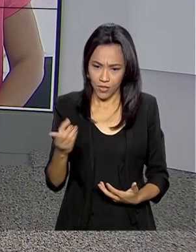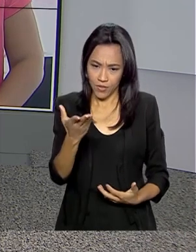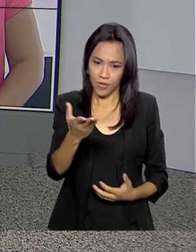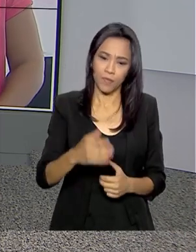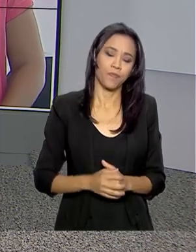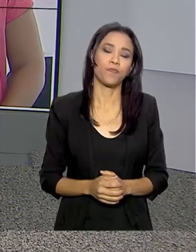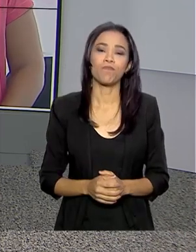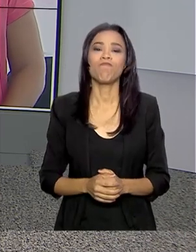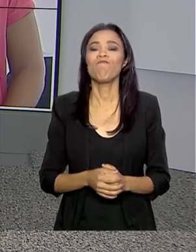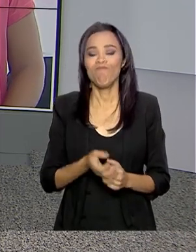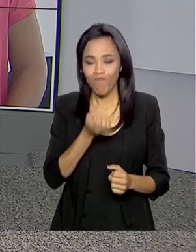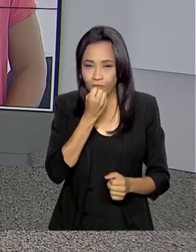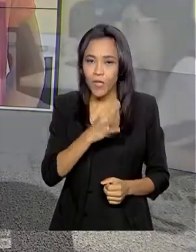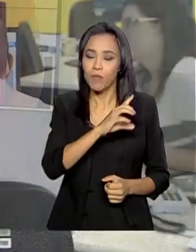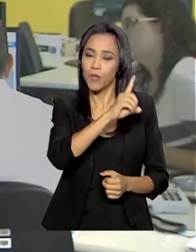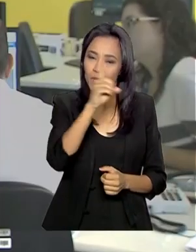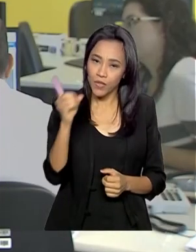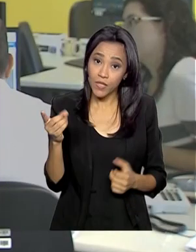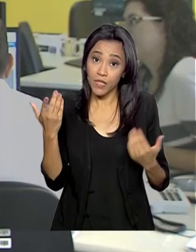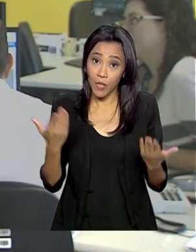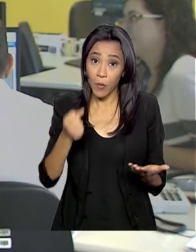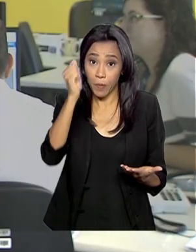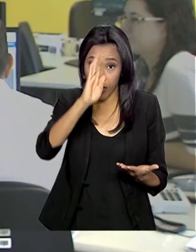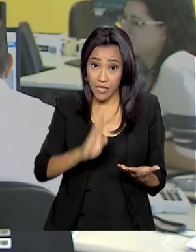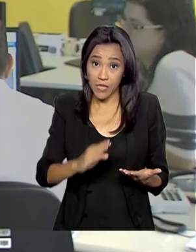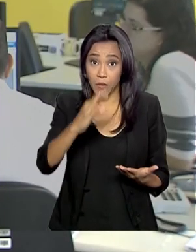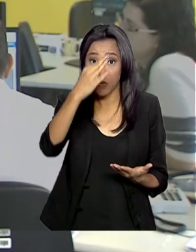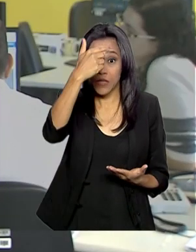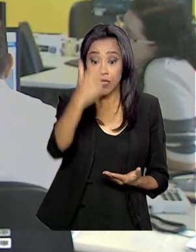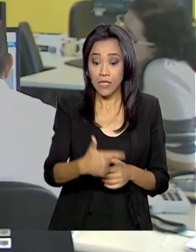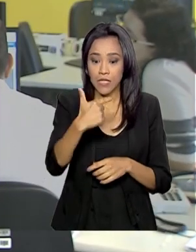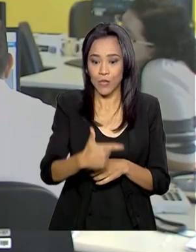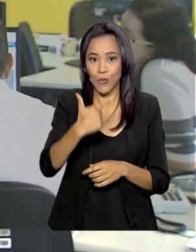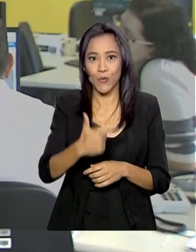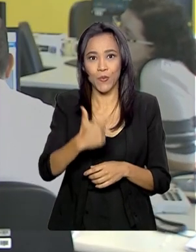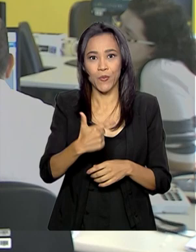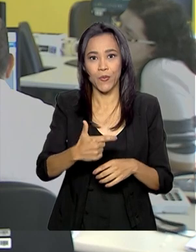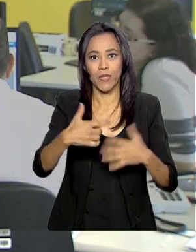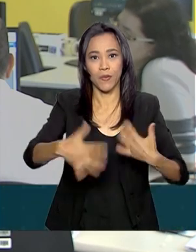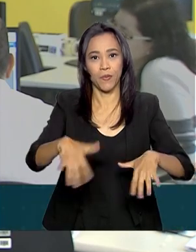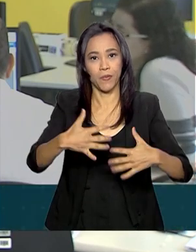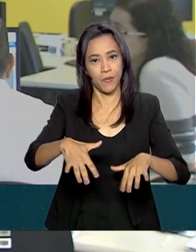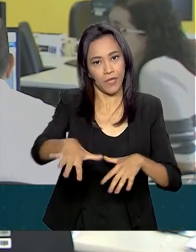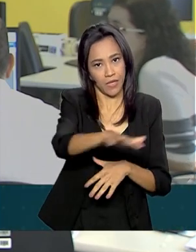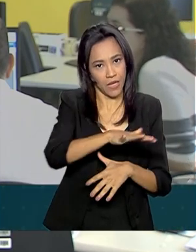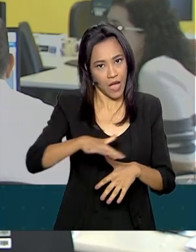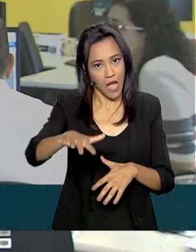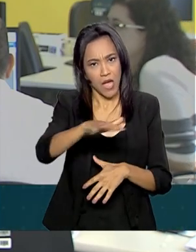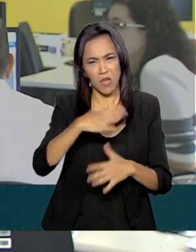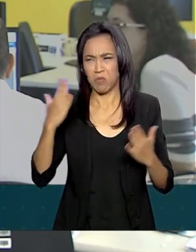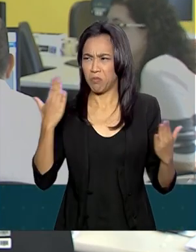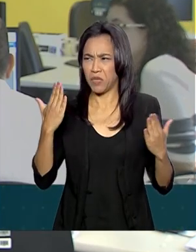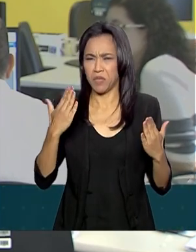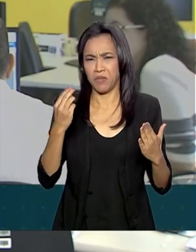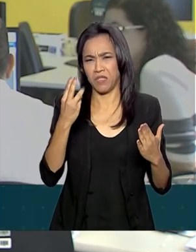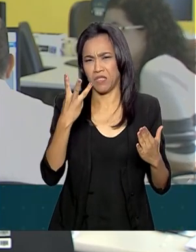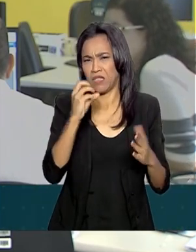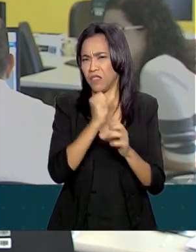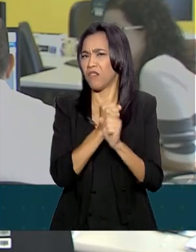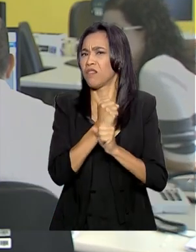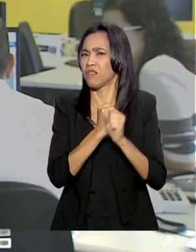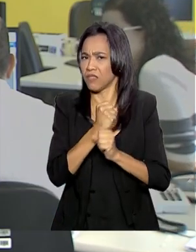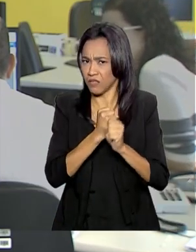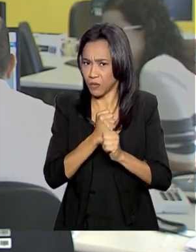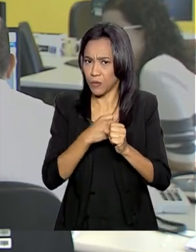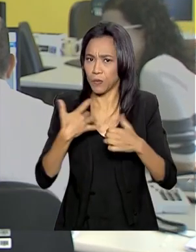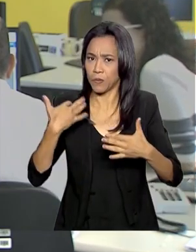Bom dia, Renata. Isso mesmo. O Brasil atingiu a segunda melhor marca de impacto científico nos últimos 30 anos. O presidente Jair